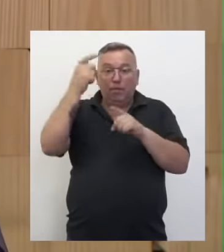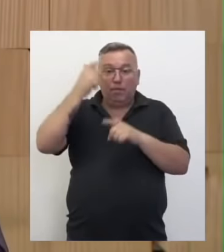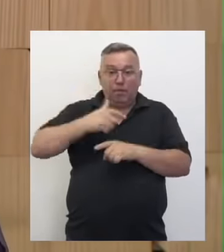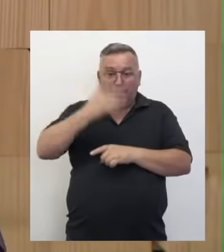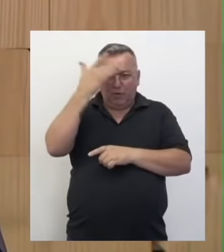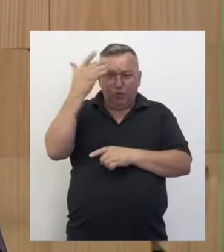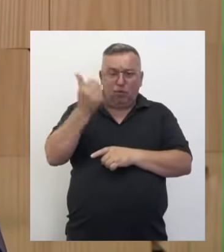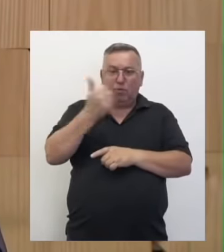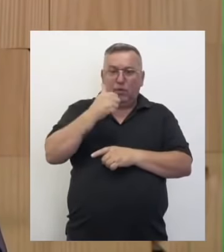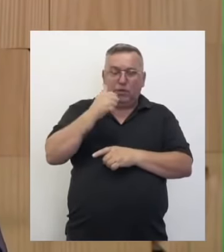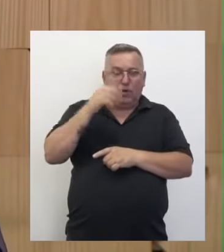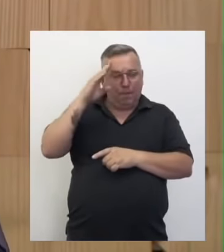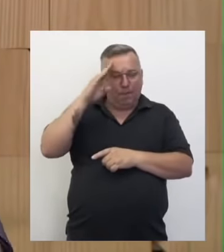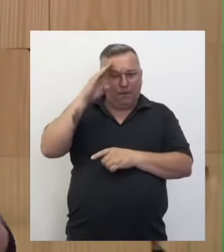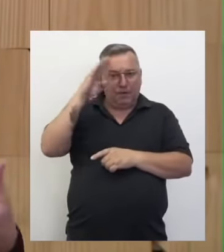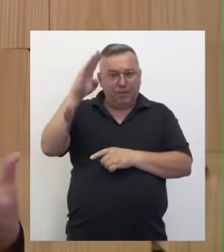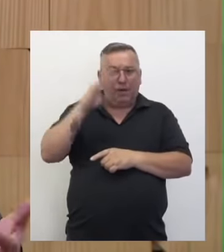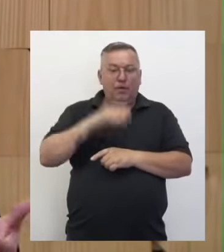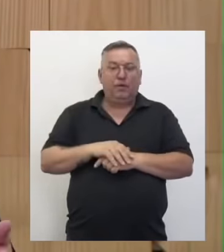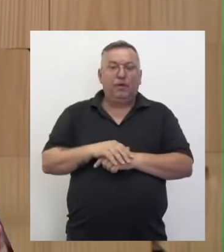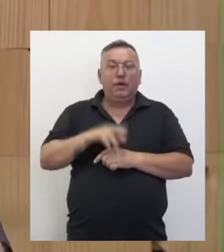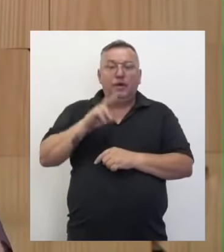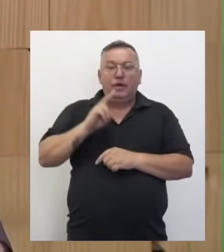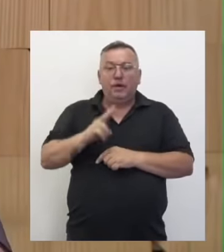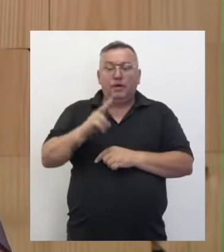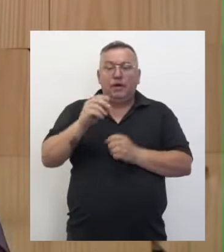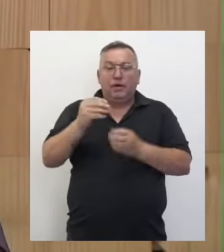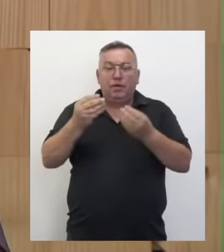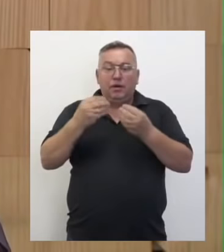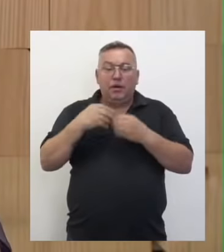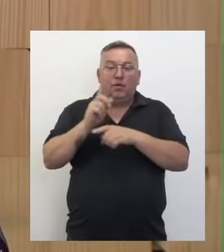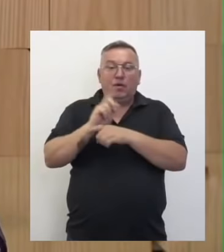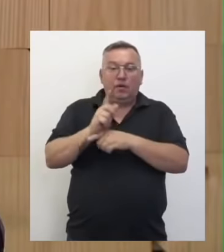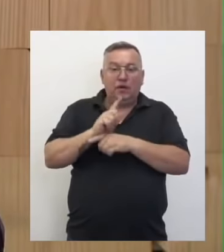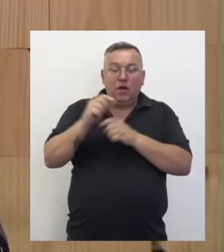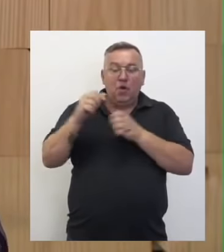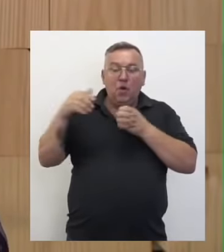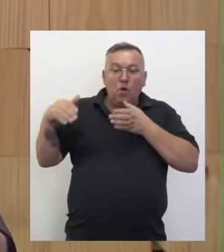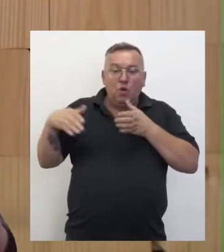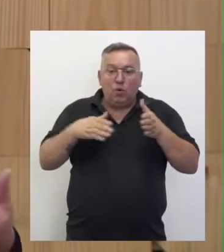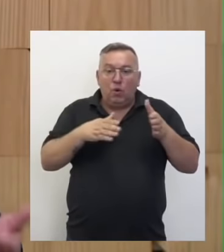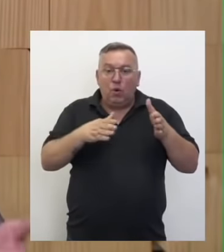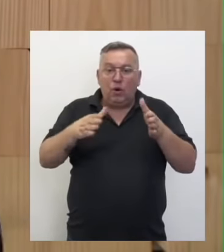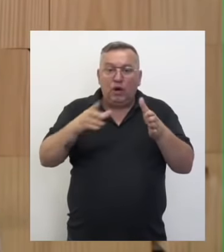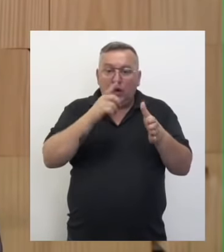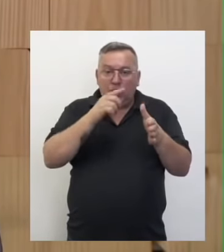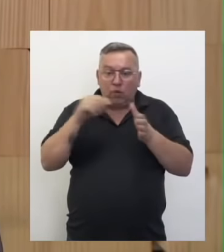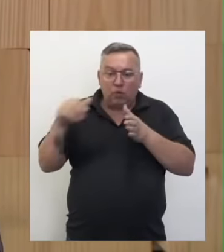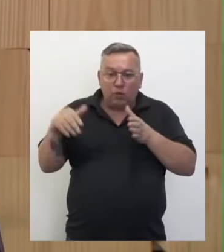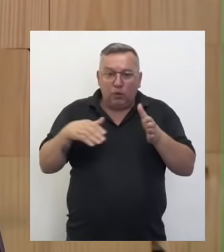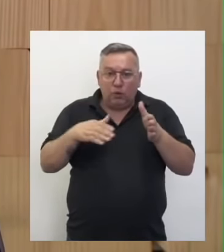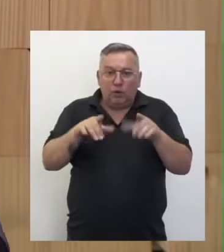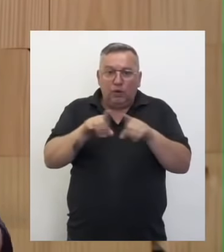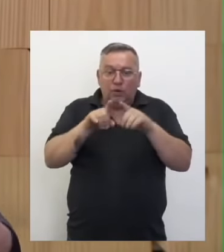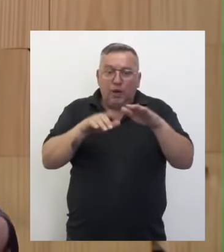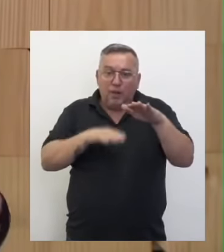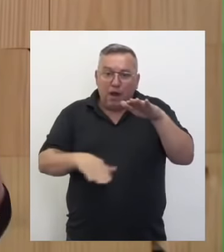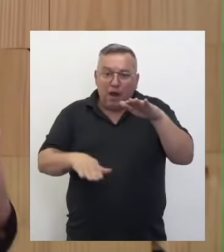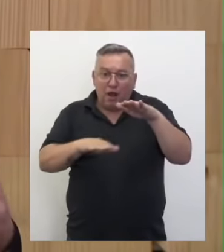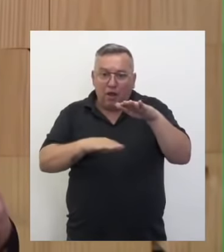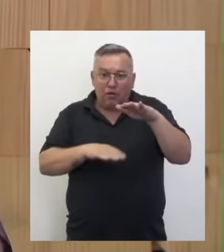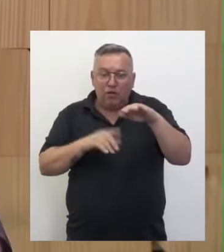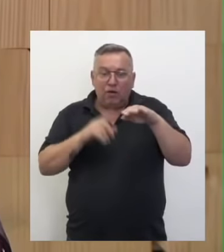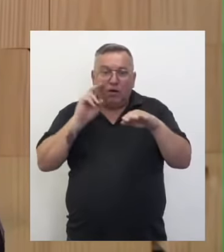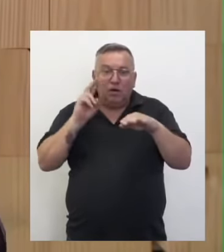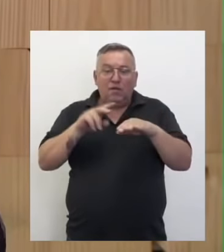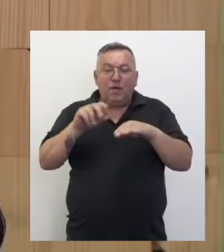consumo humano é a prioridade. Então, sempre que vai se fazer uma gestão de um rio, das águas superficiais ou subterrâneas, tem que se olhar